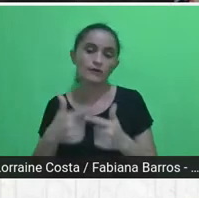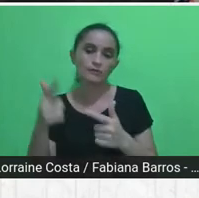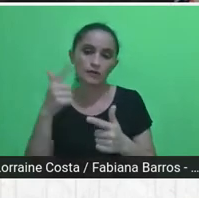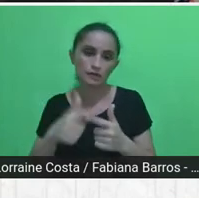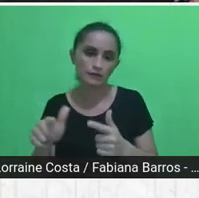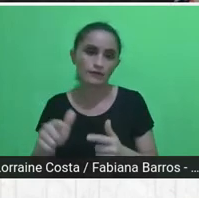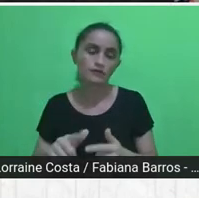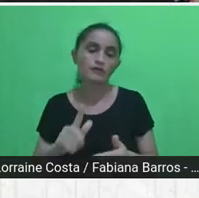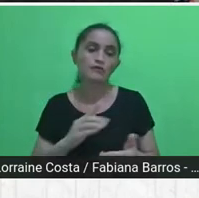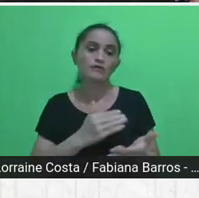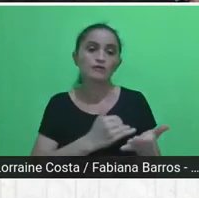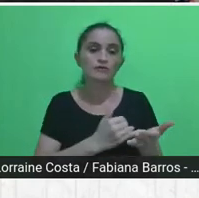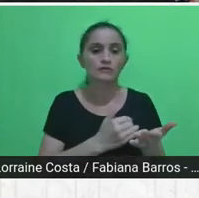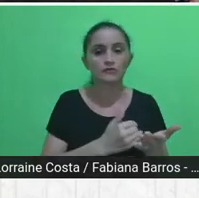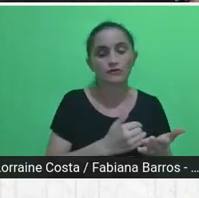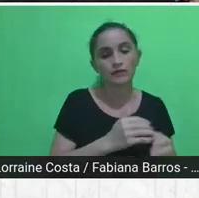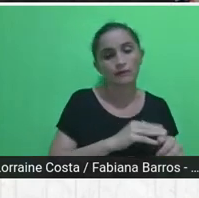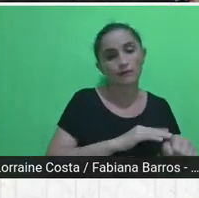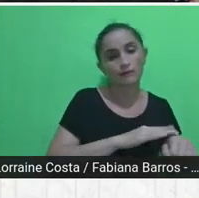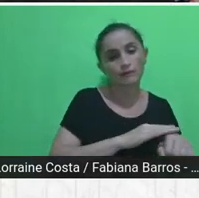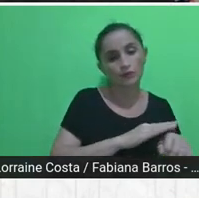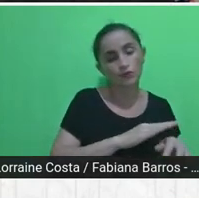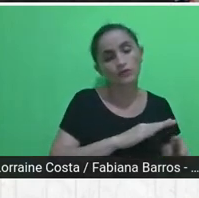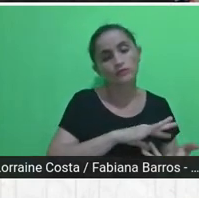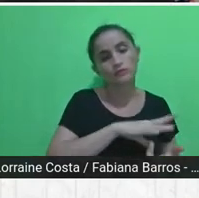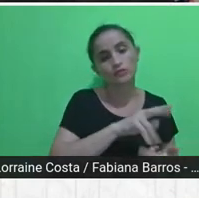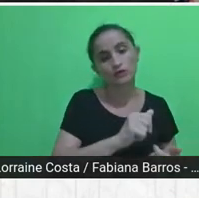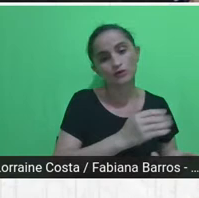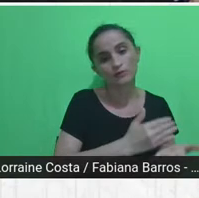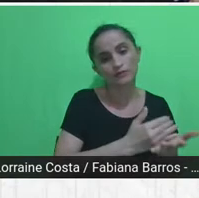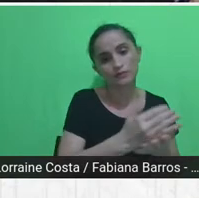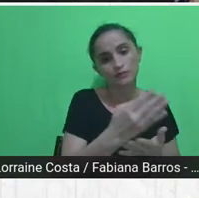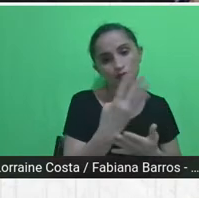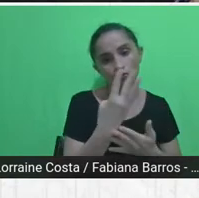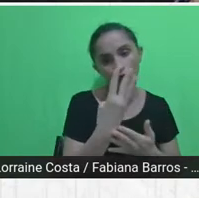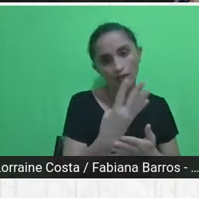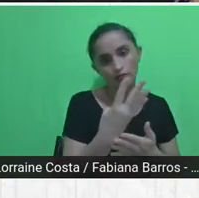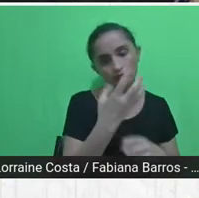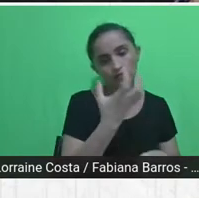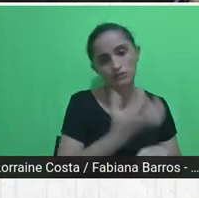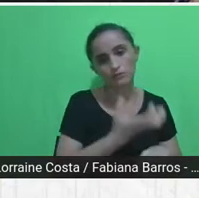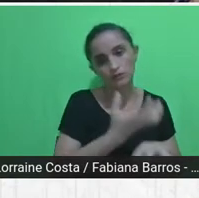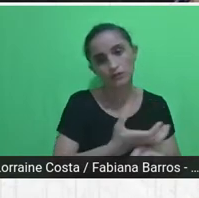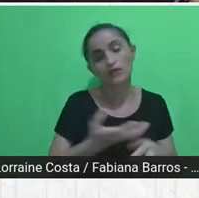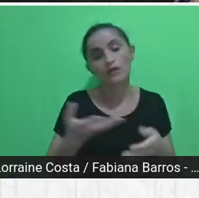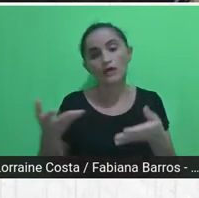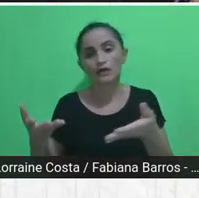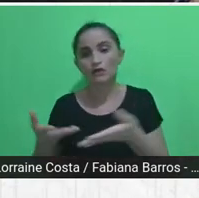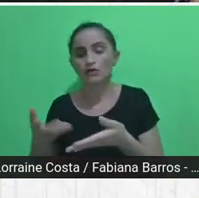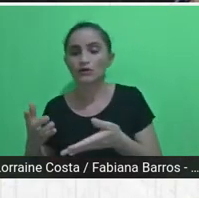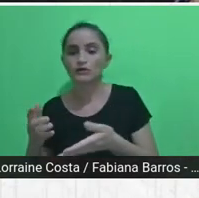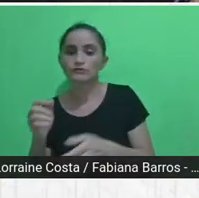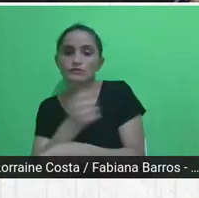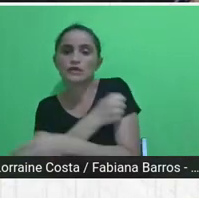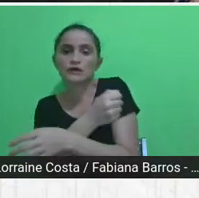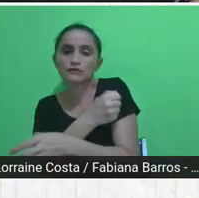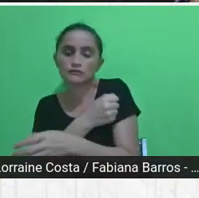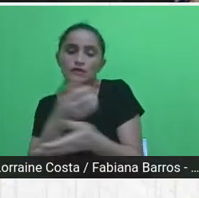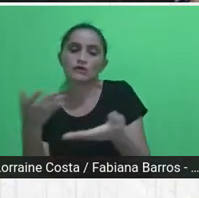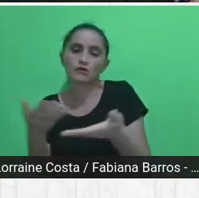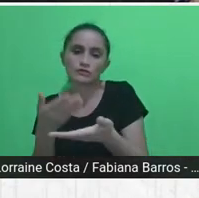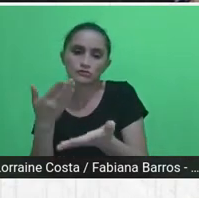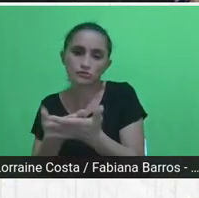quatro disciplinas e atualmente os alunos estão agora, alternados com alguns seminários remotos também,